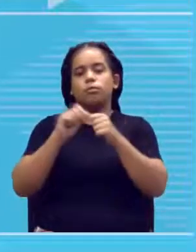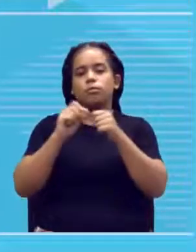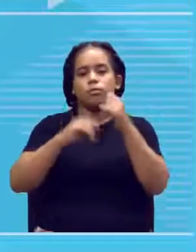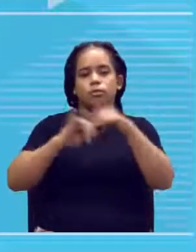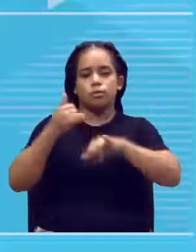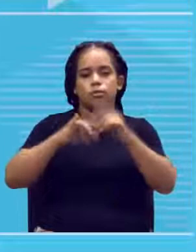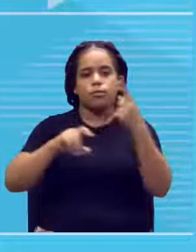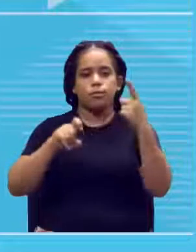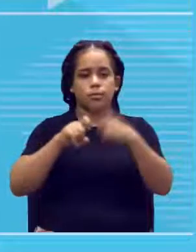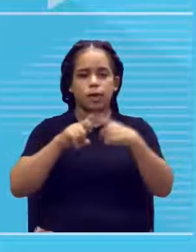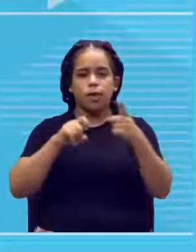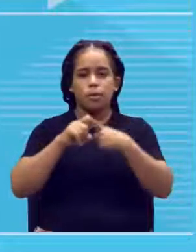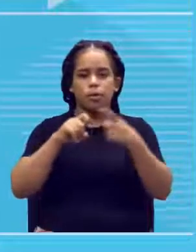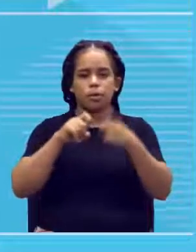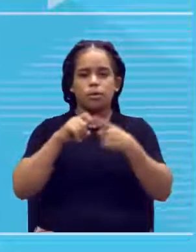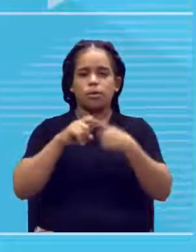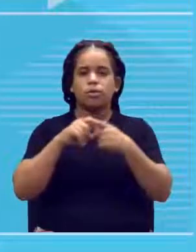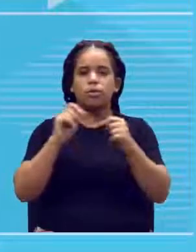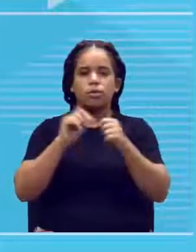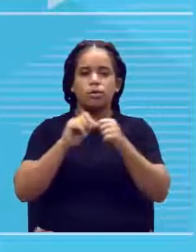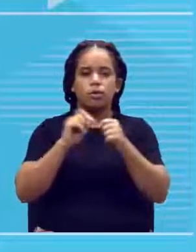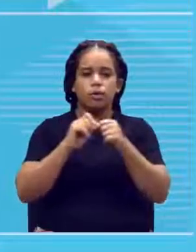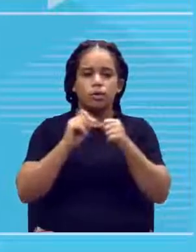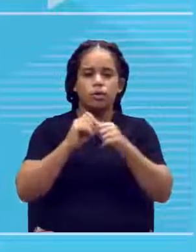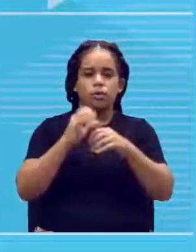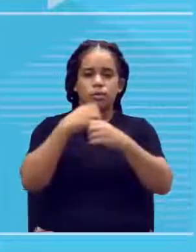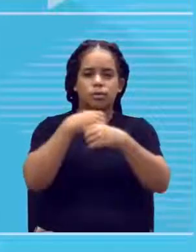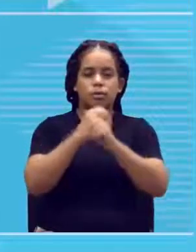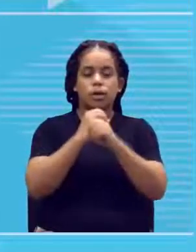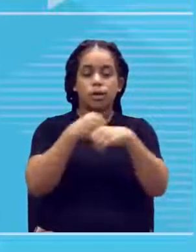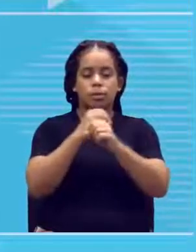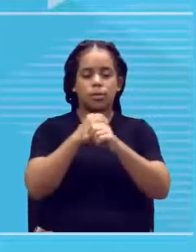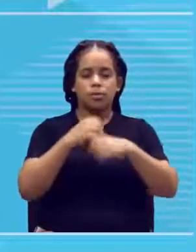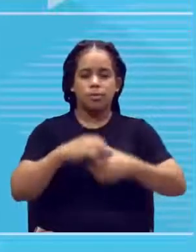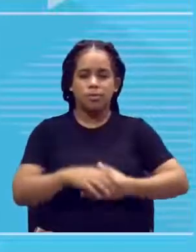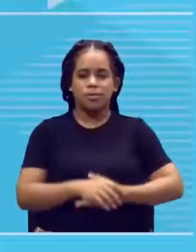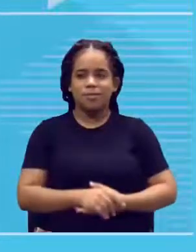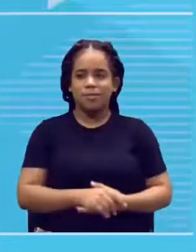médico in vitro, que a gente chama, né? Beleza?